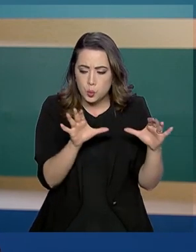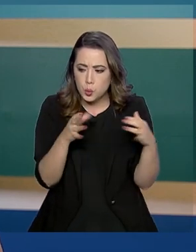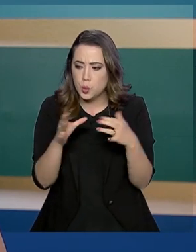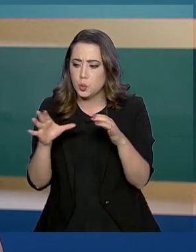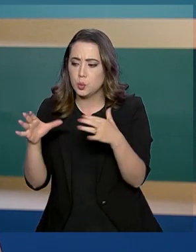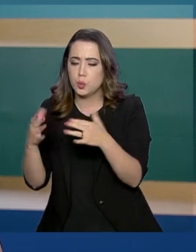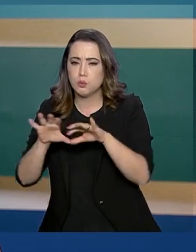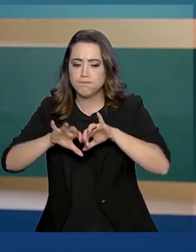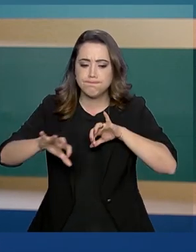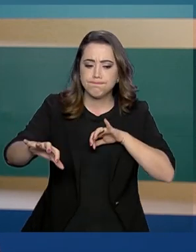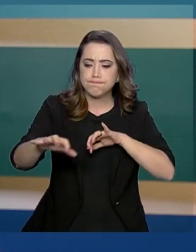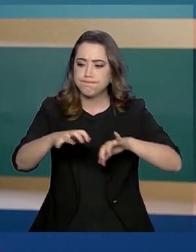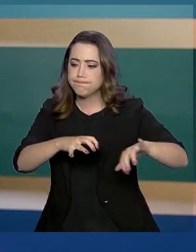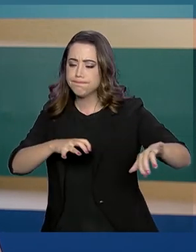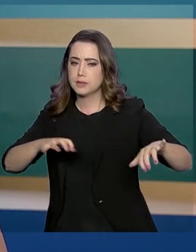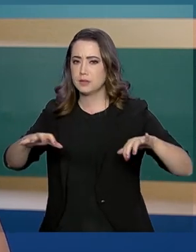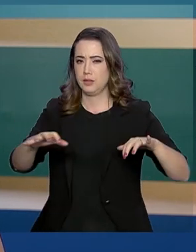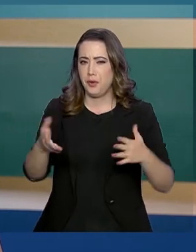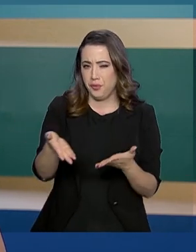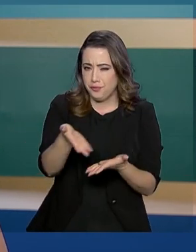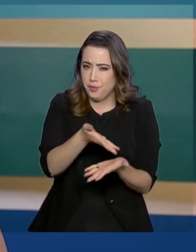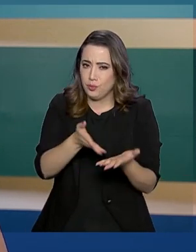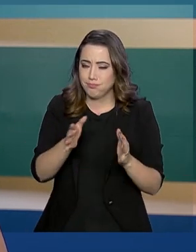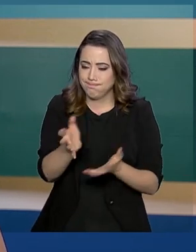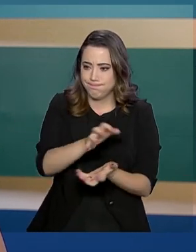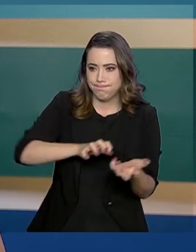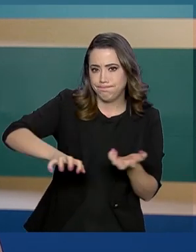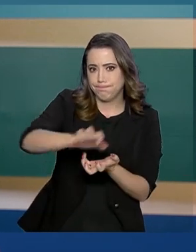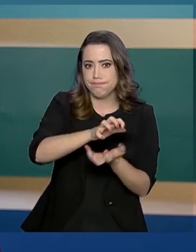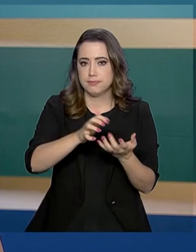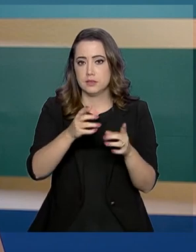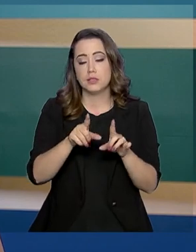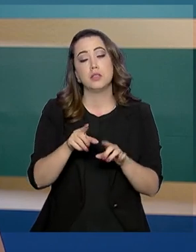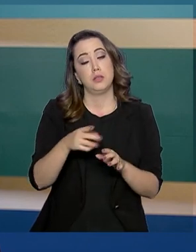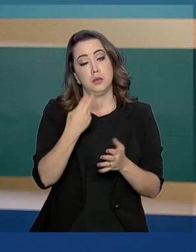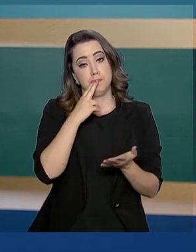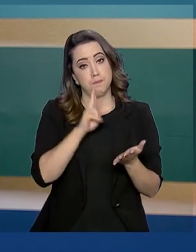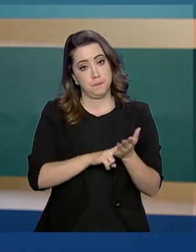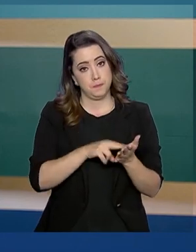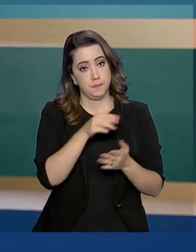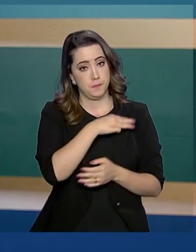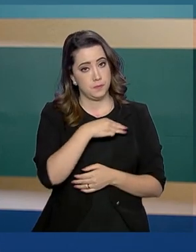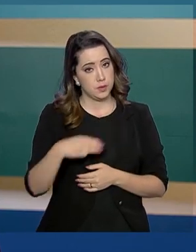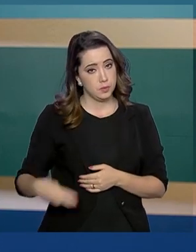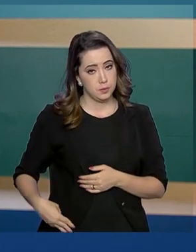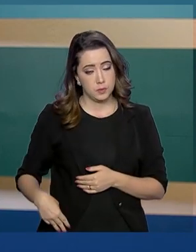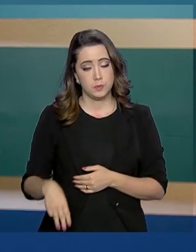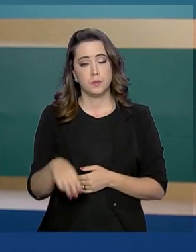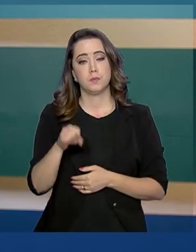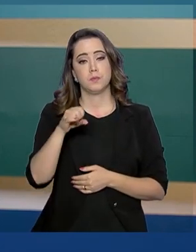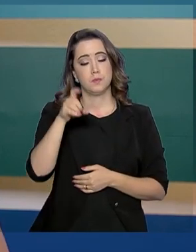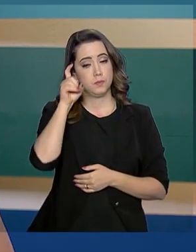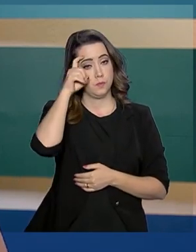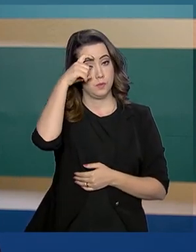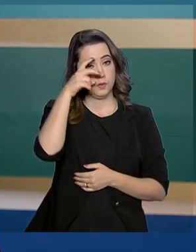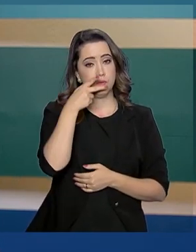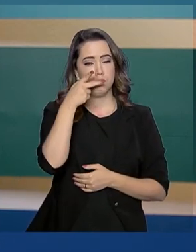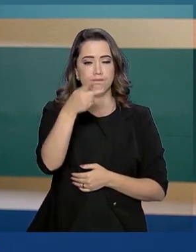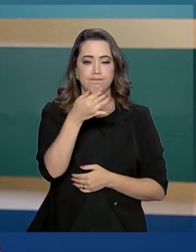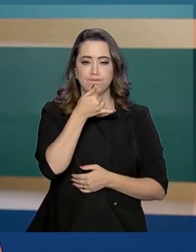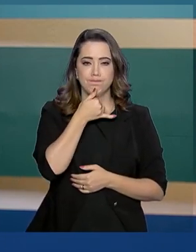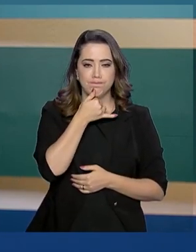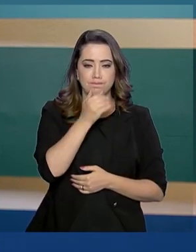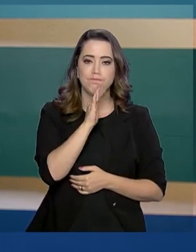criminosas envolvidas na rebelião. E, em nota, o ministro Sérgio Moro lamentou as mortes e determinou a